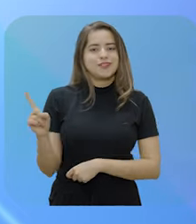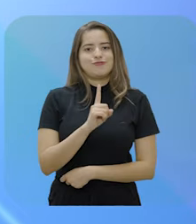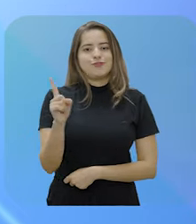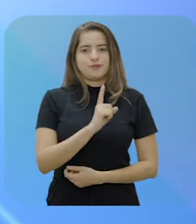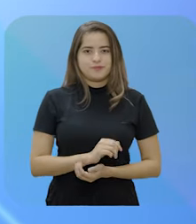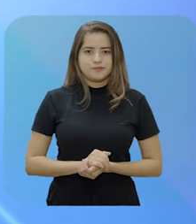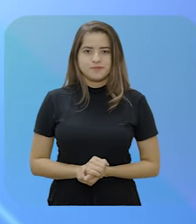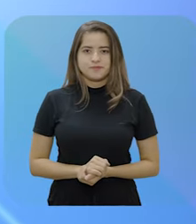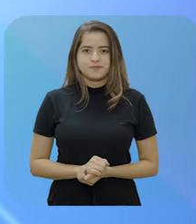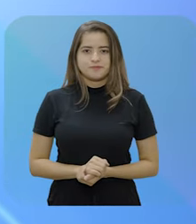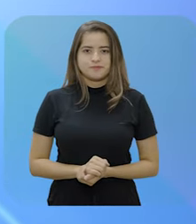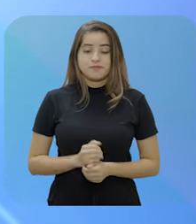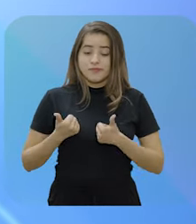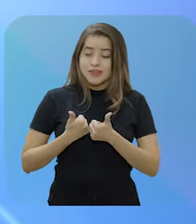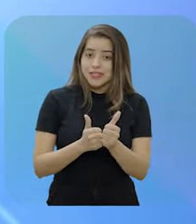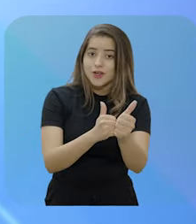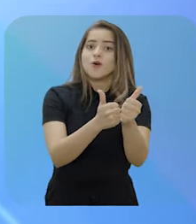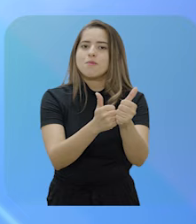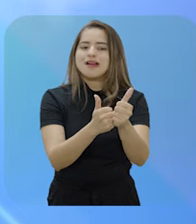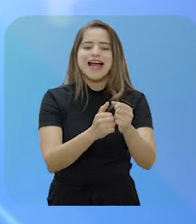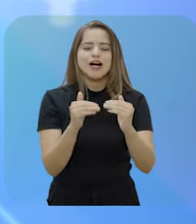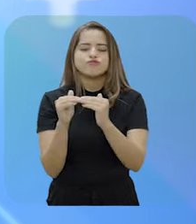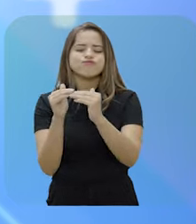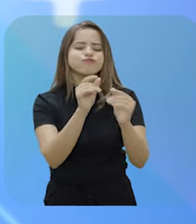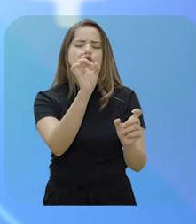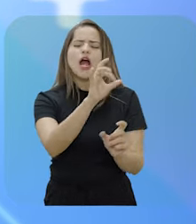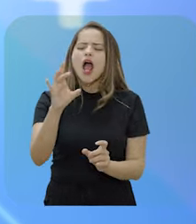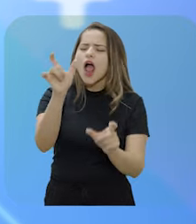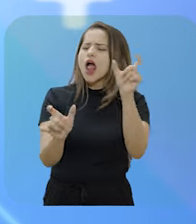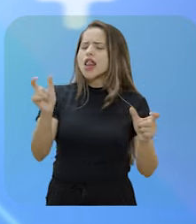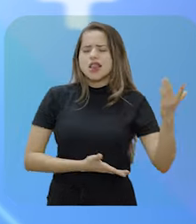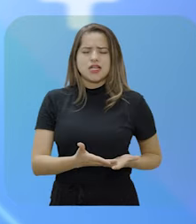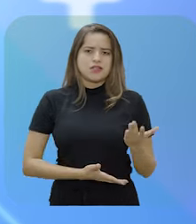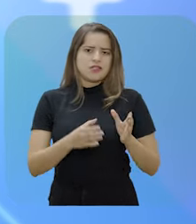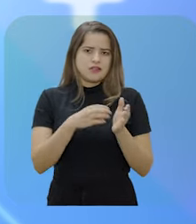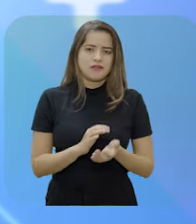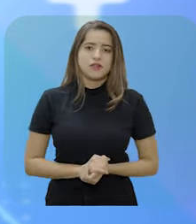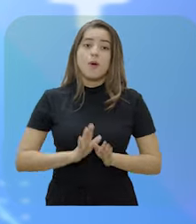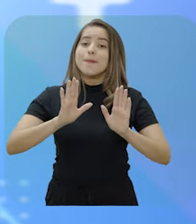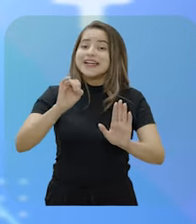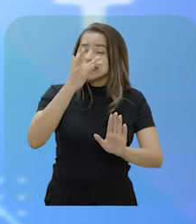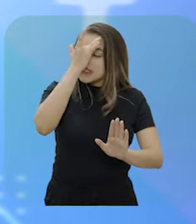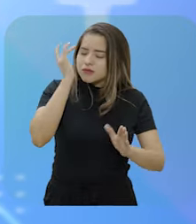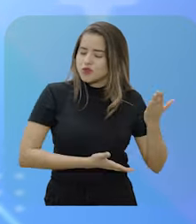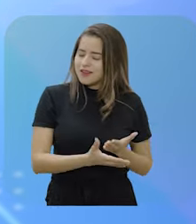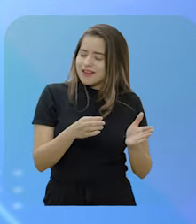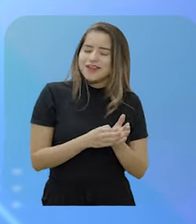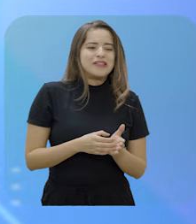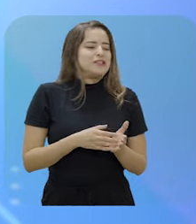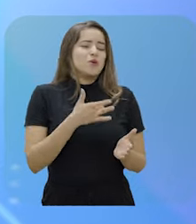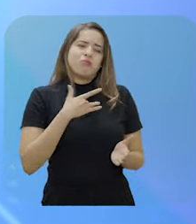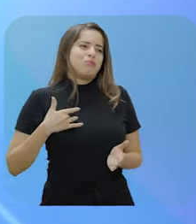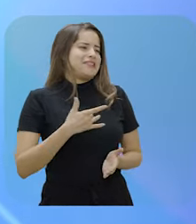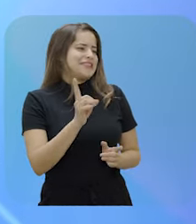podem ser realizados atendimentos com as pessoas de referência da sua família e rede de apoio. Por isso, é muito importante que seus dados cadastrais